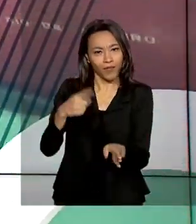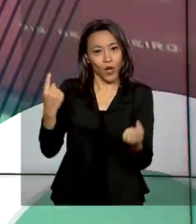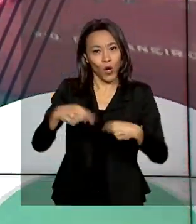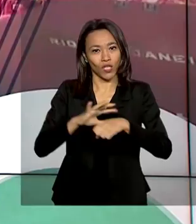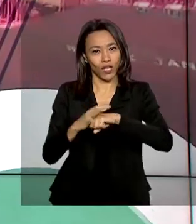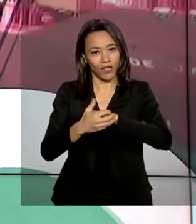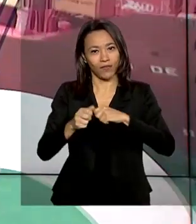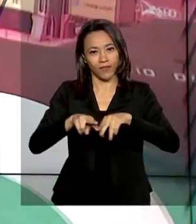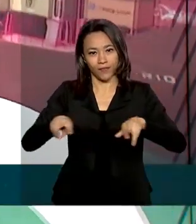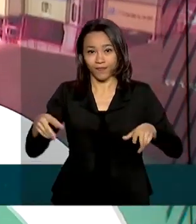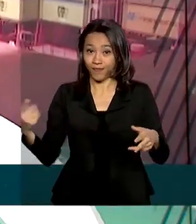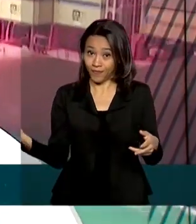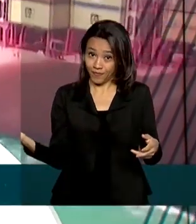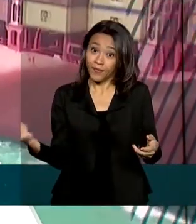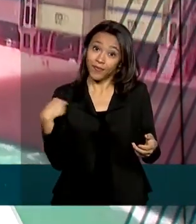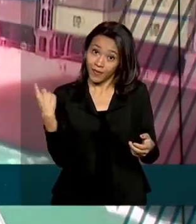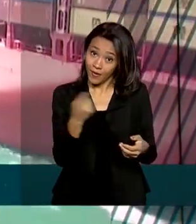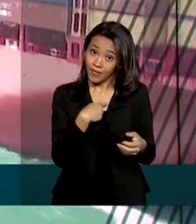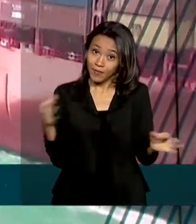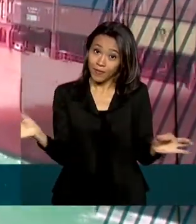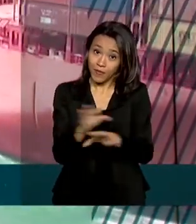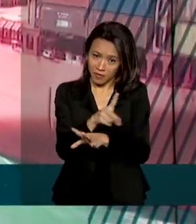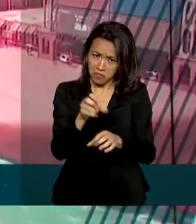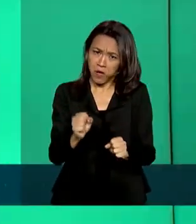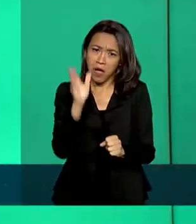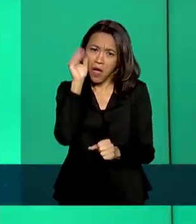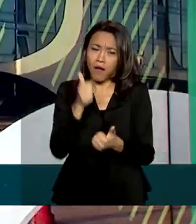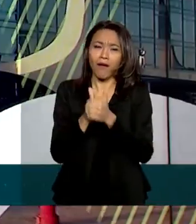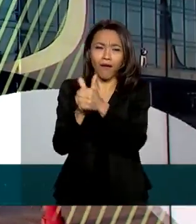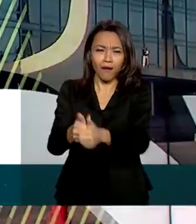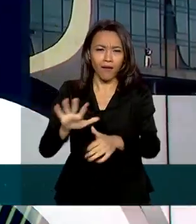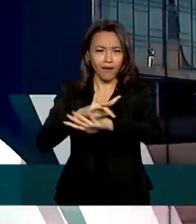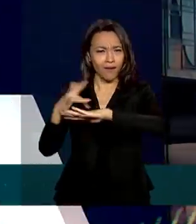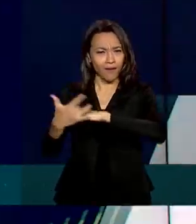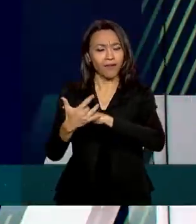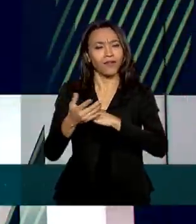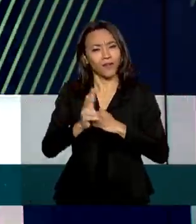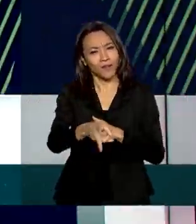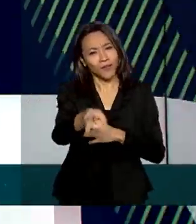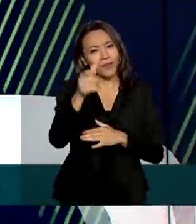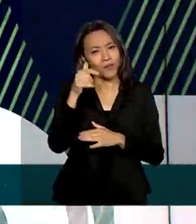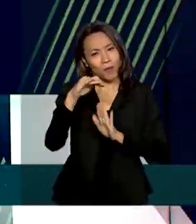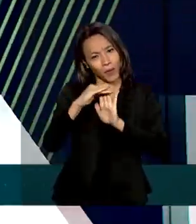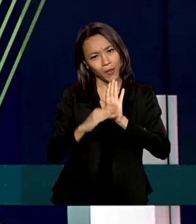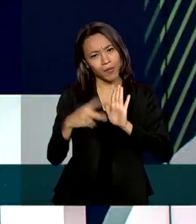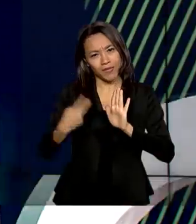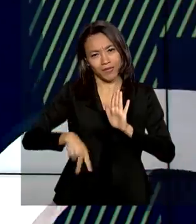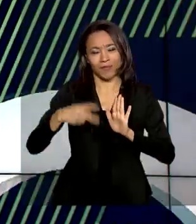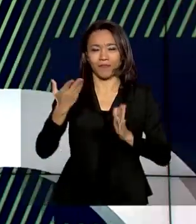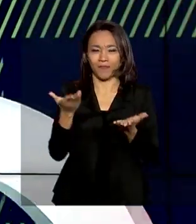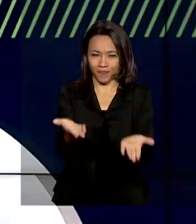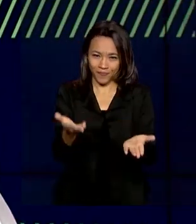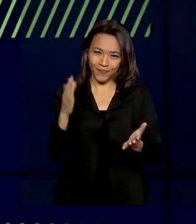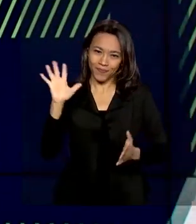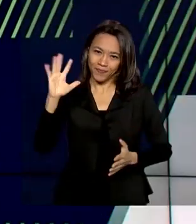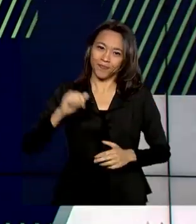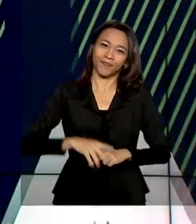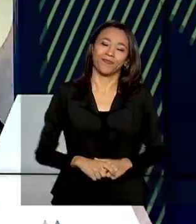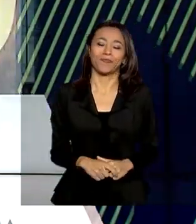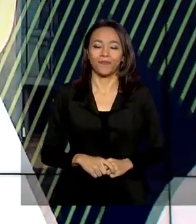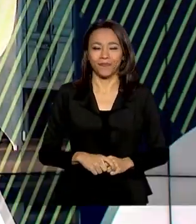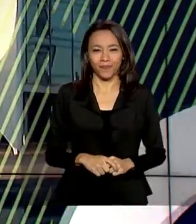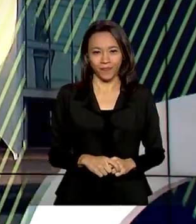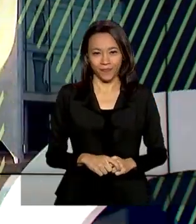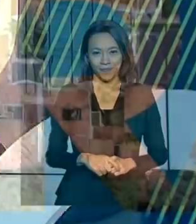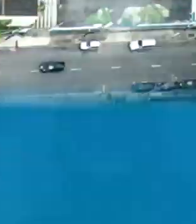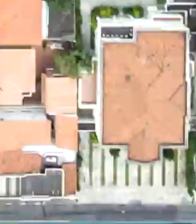A gente fica por aqui. Você pode nos acompanhar também pelas redes sociais. Continue agora com a programação da TV Brasil. Até a próxima edição.